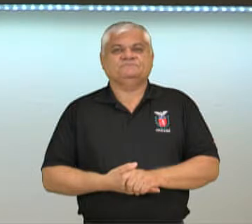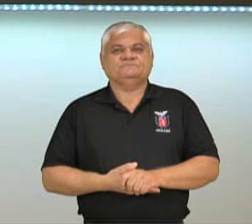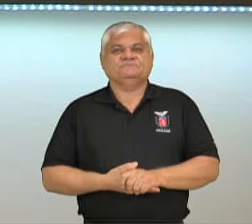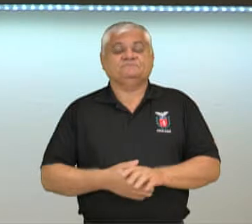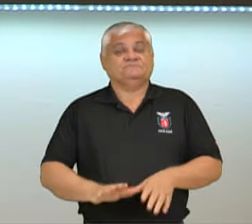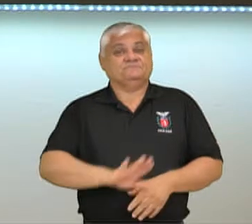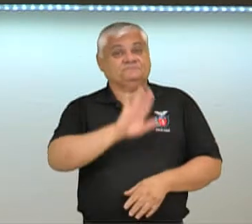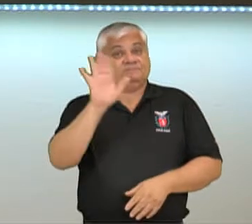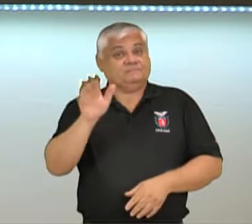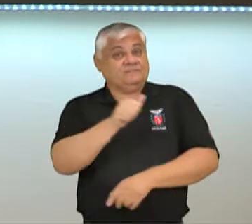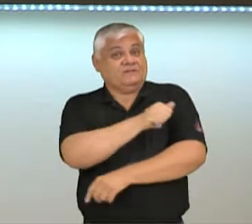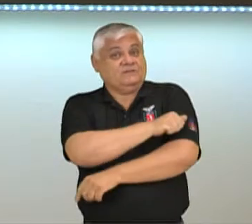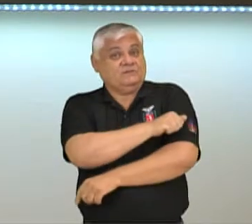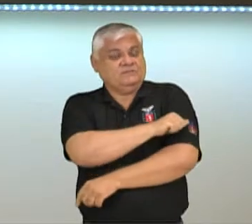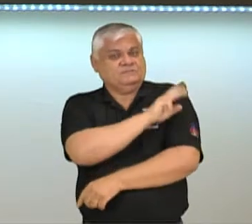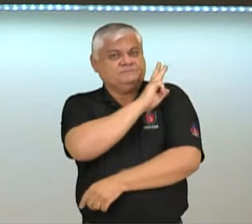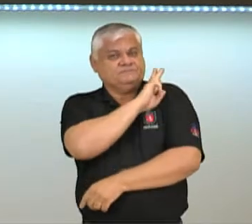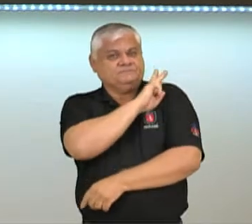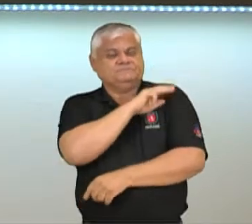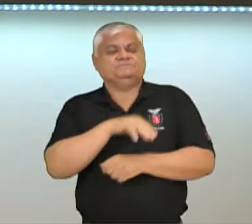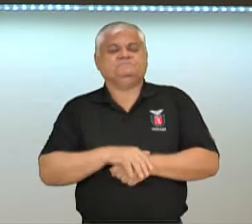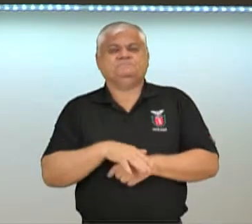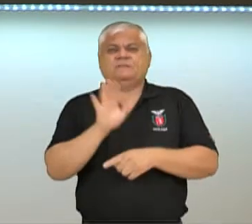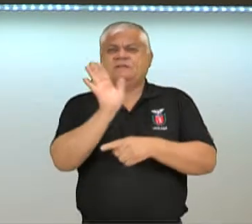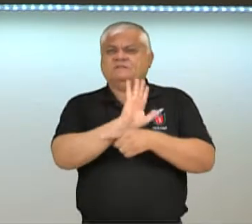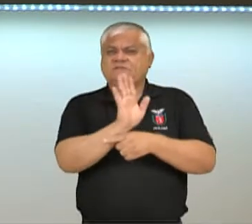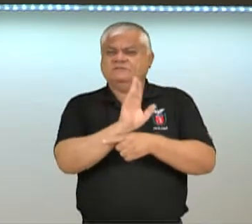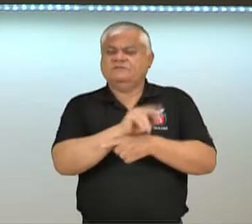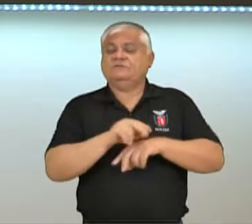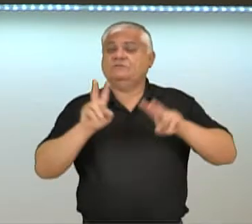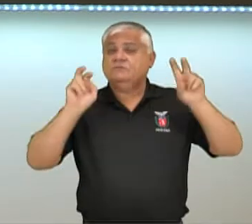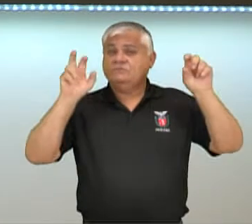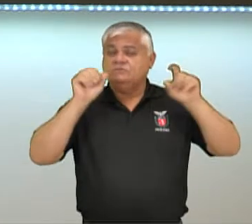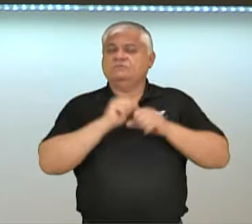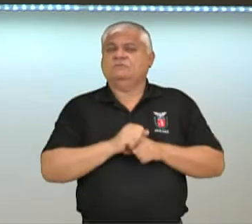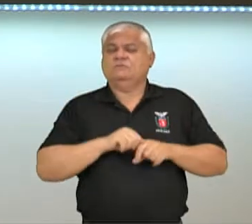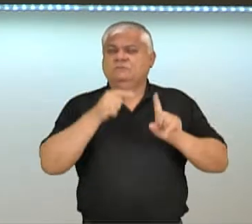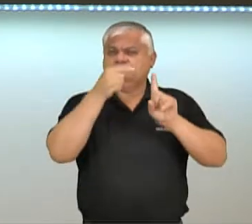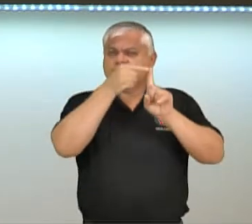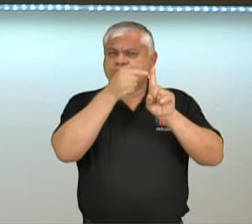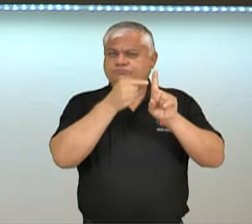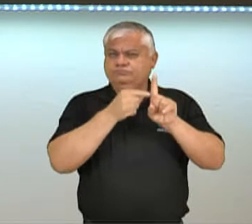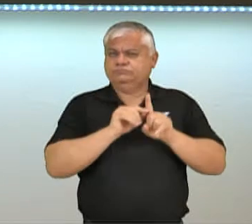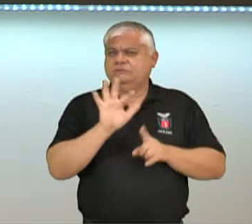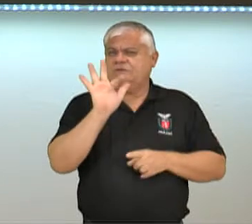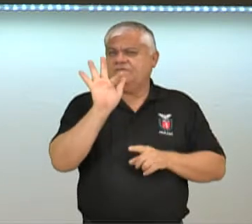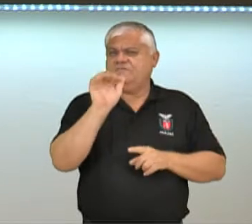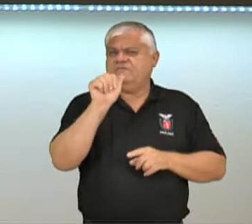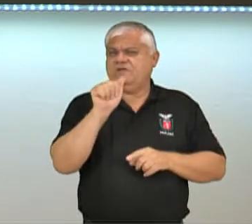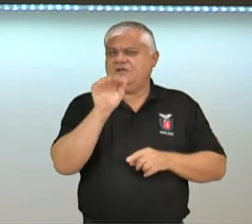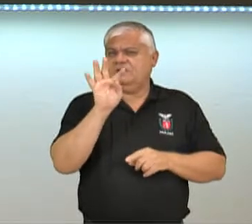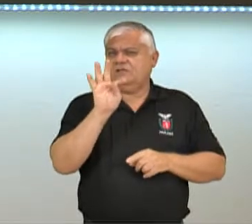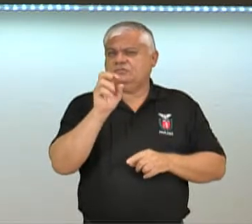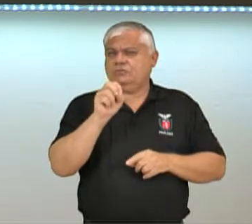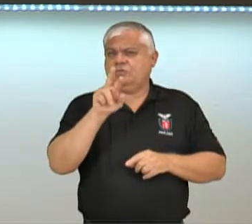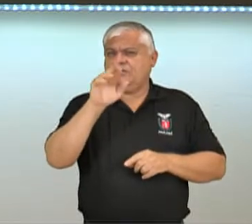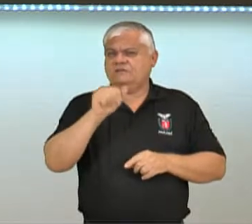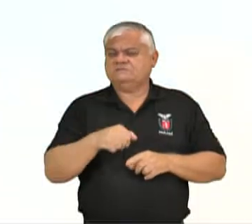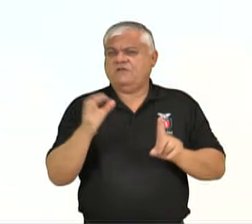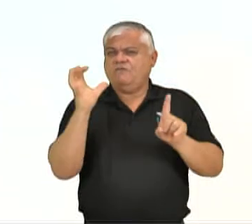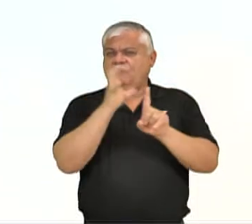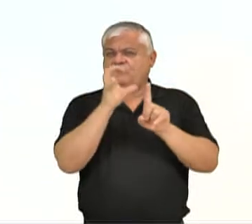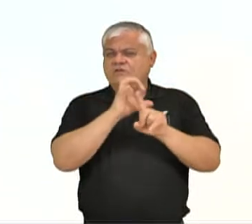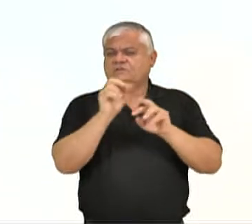Olá alunos da terceira série, nesse vídeo vamos falar sobre os fatores que influenciam as síndromes cromossômicas.